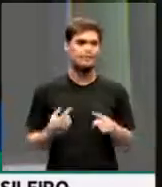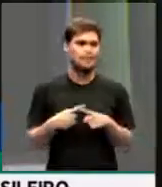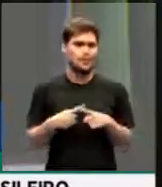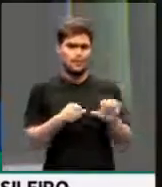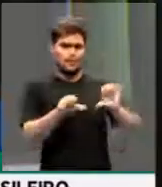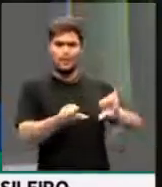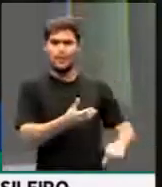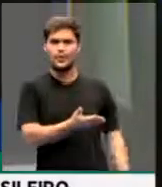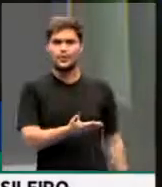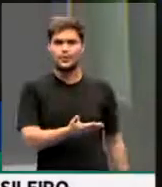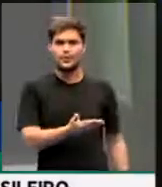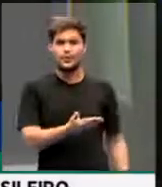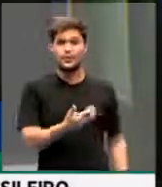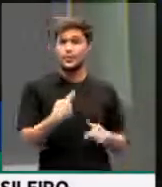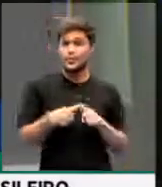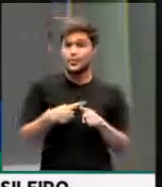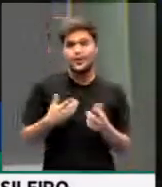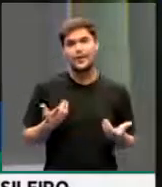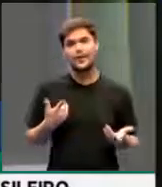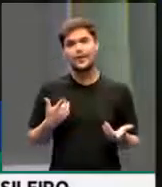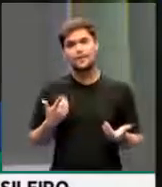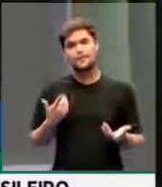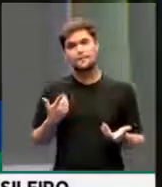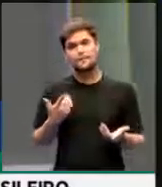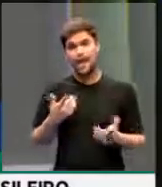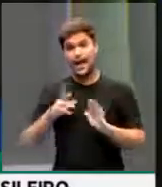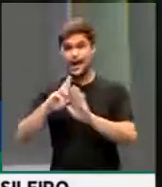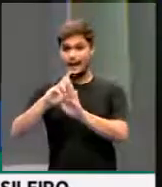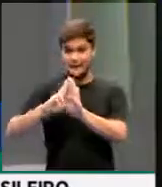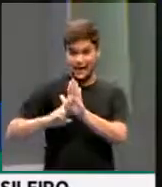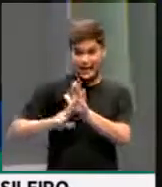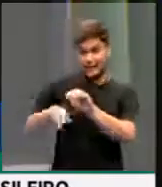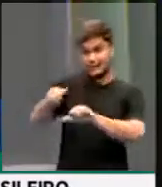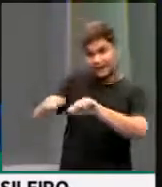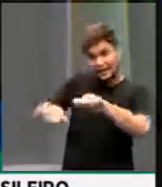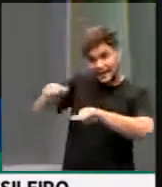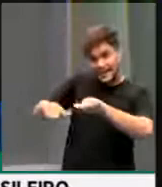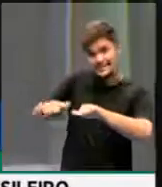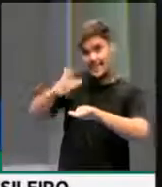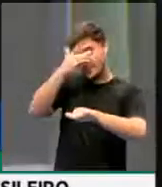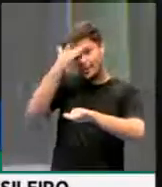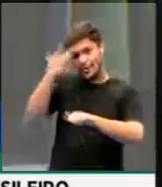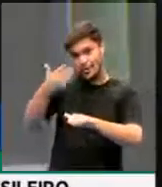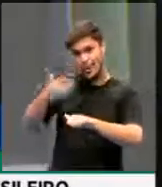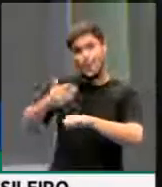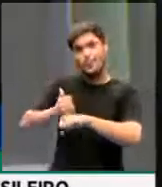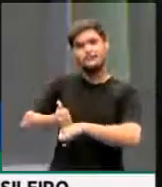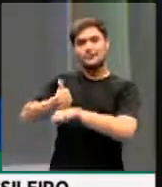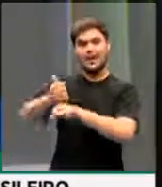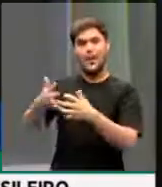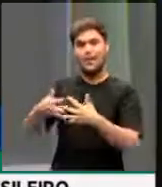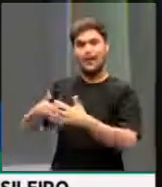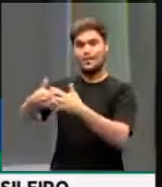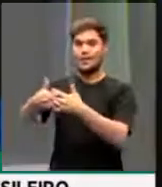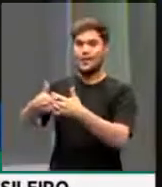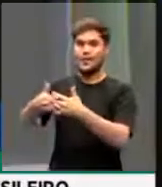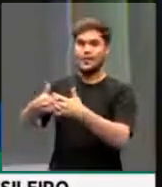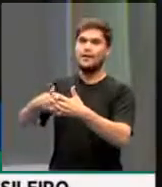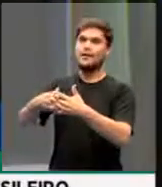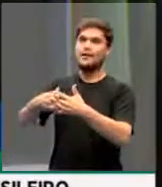torna o projeto pior, presidente? Porque é claro que as regras de exames para caminhoneiros não podem ser as mesmas